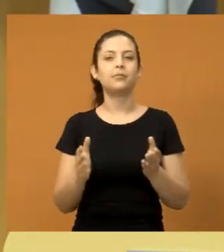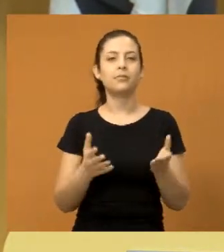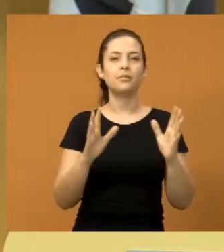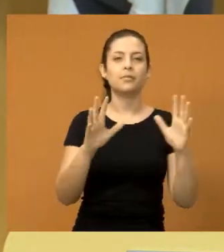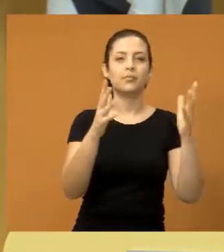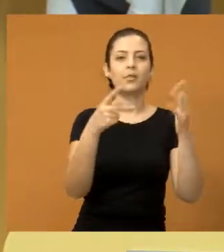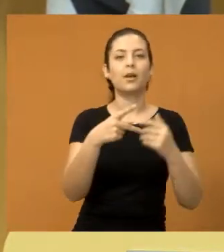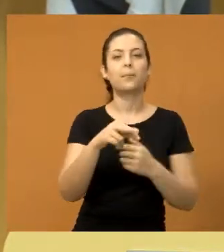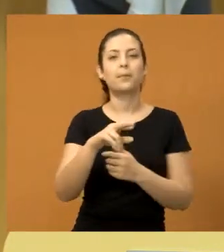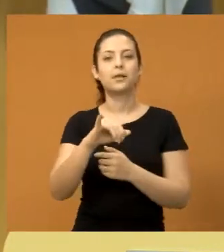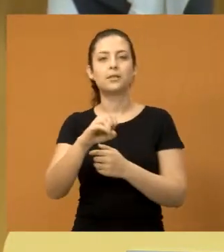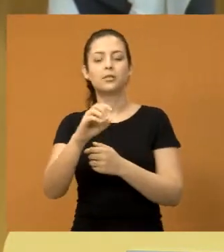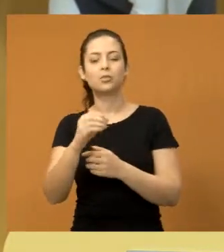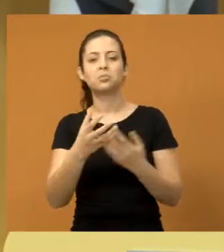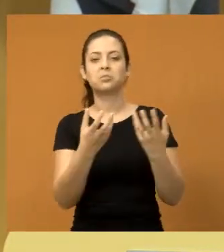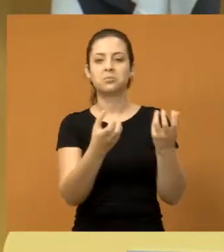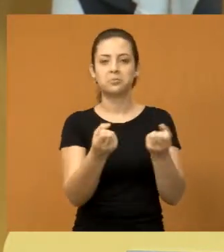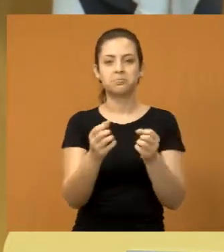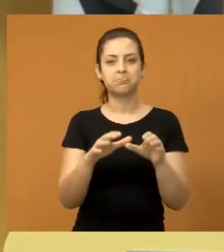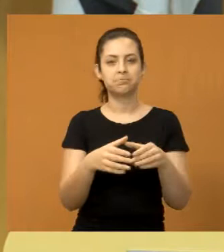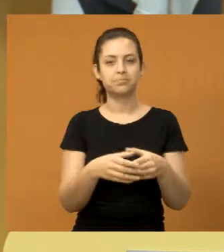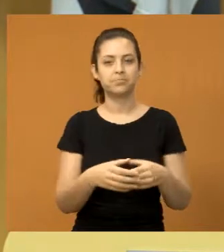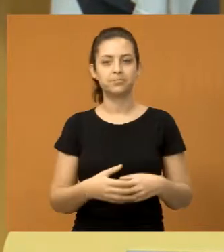Paraíso. Sem dúvida, muito bem aceito pela comunidade.